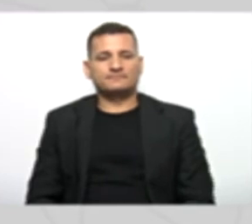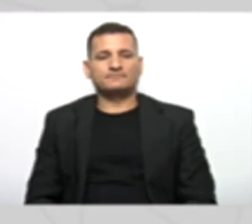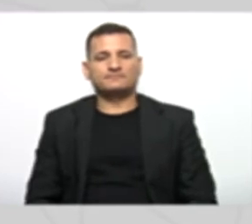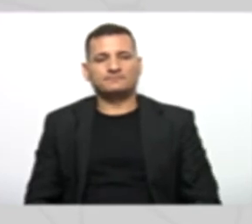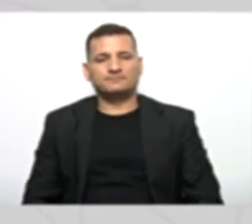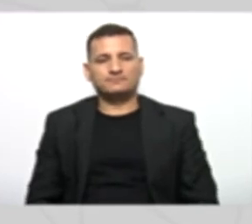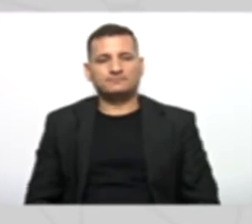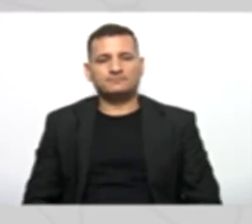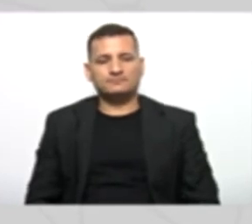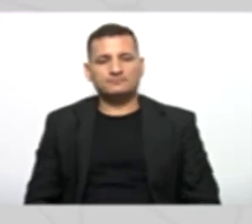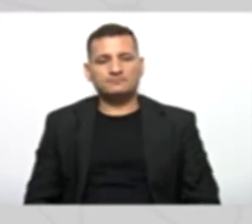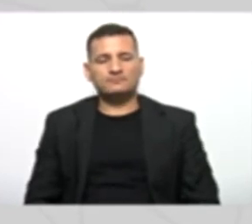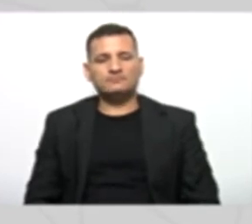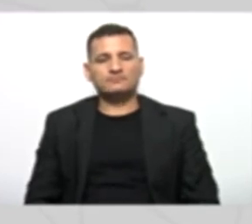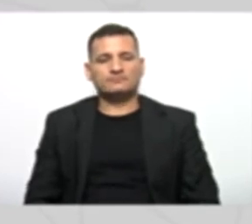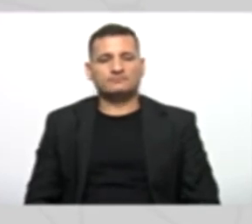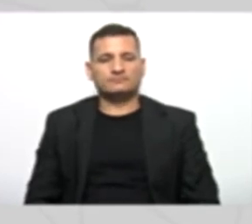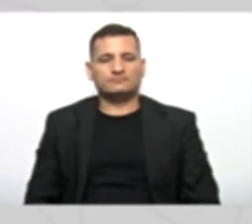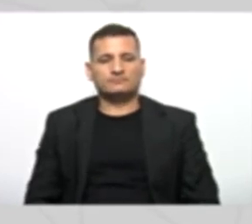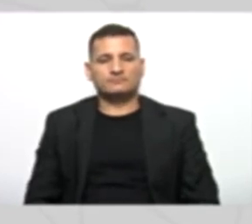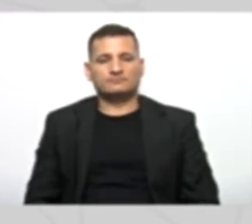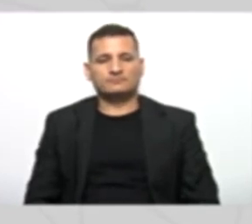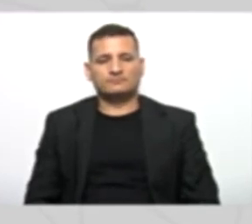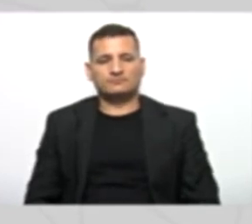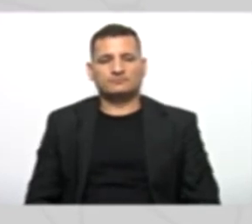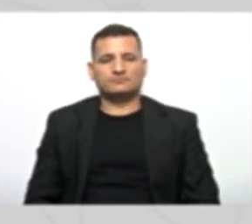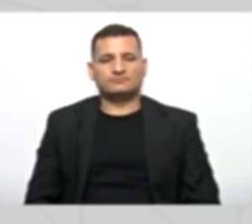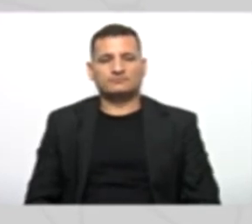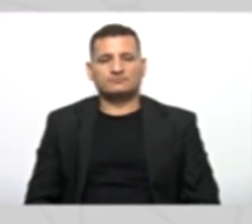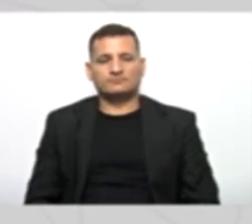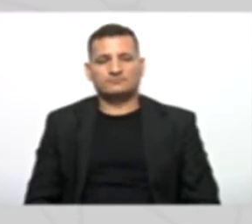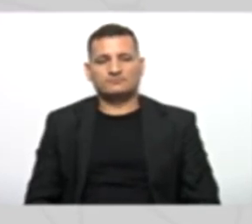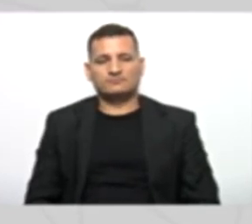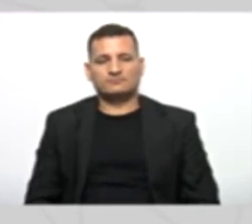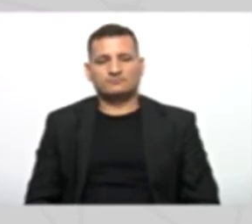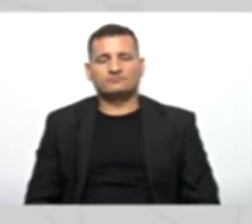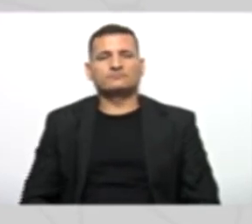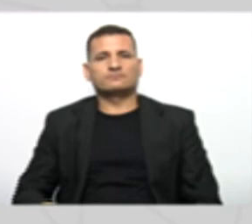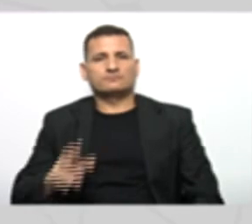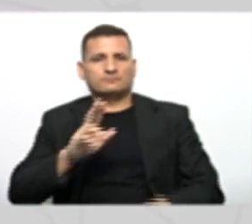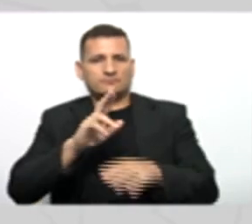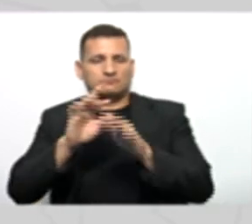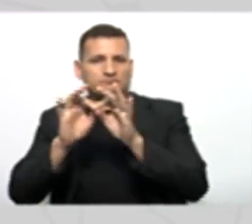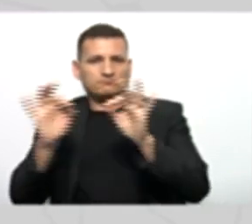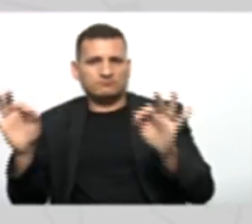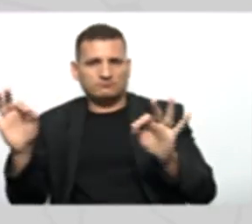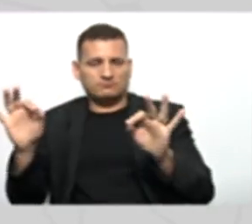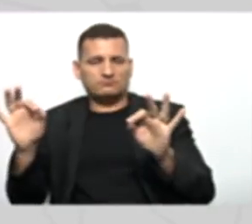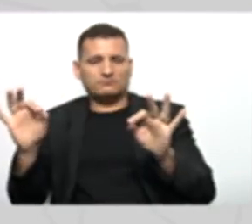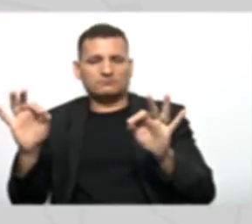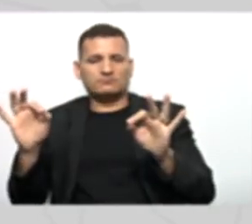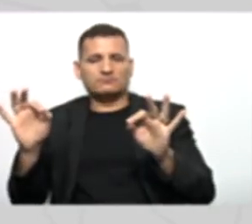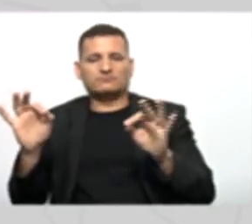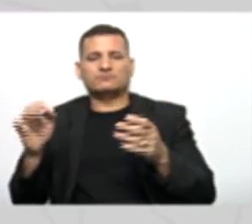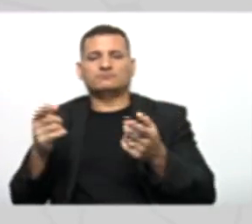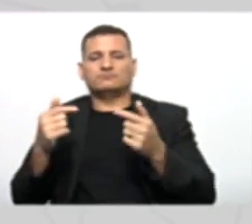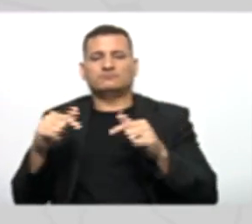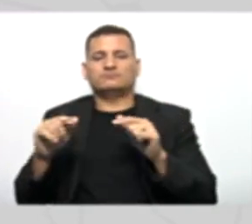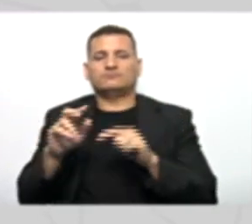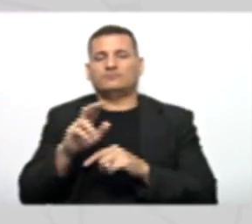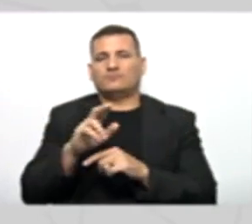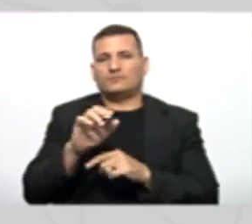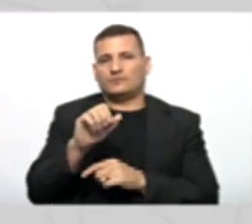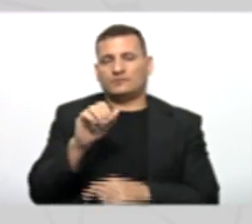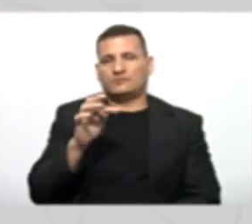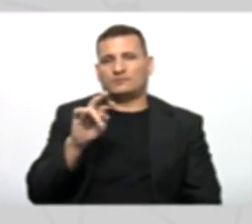Utilizando o conceito De polimorfismo Um novo valor Para o atributo Nome E para o